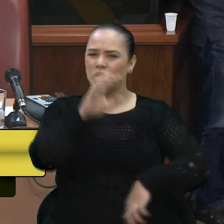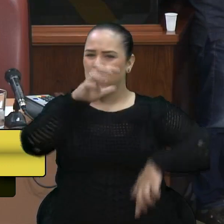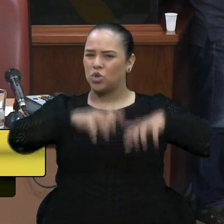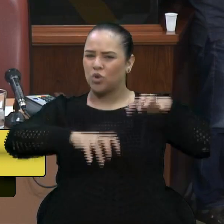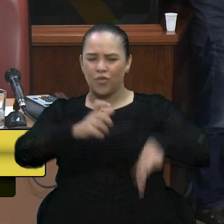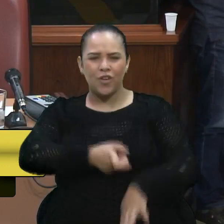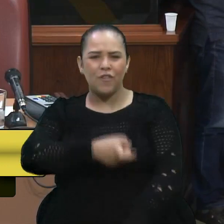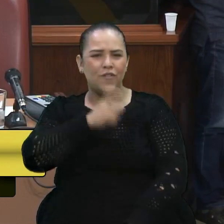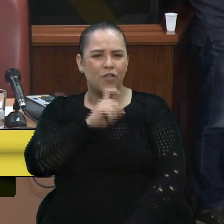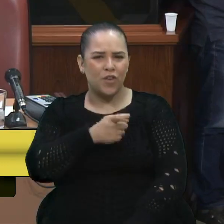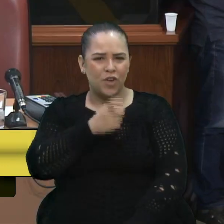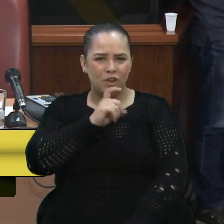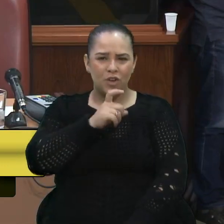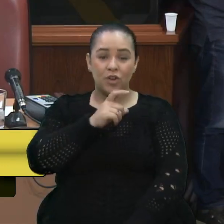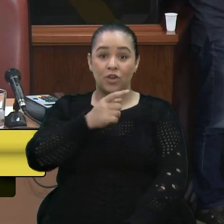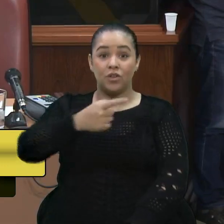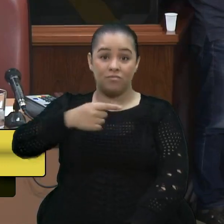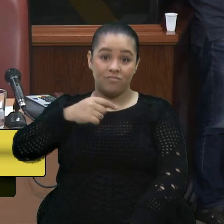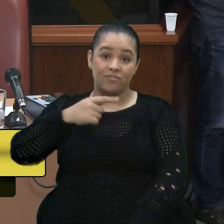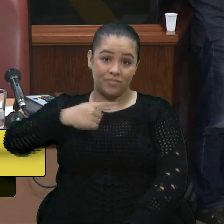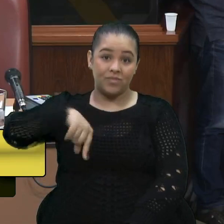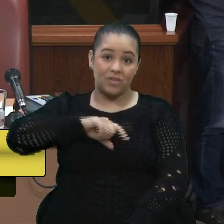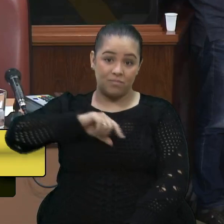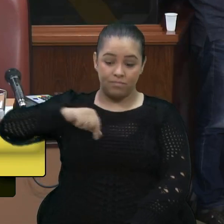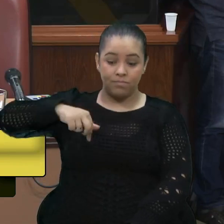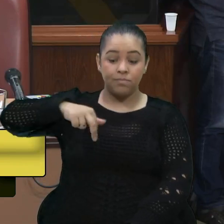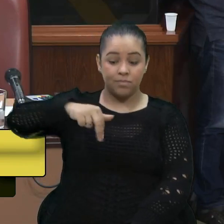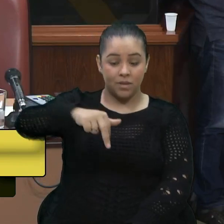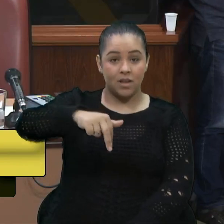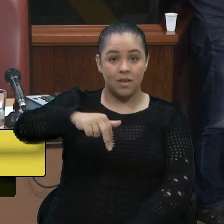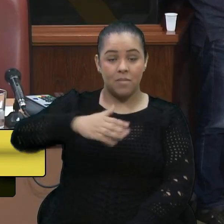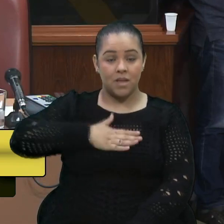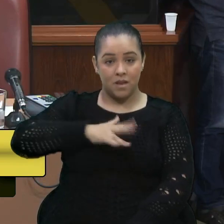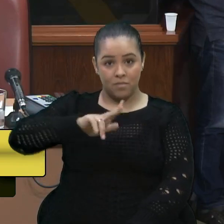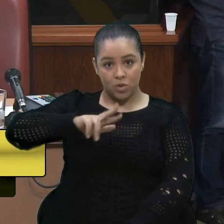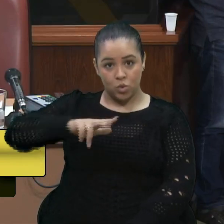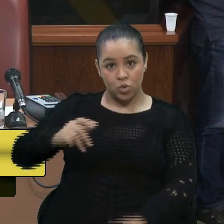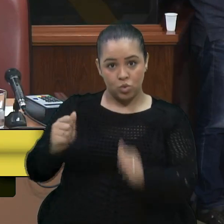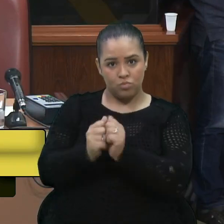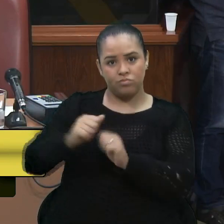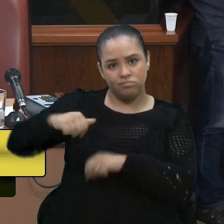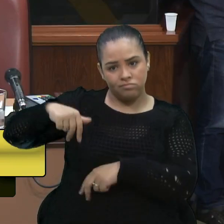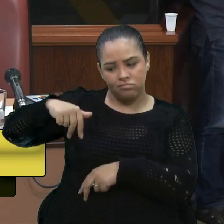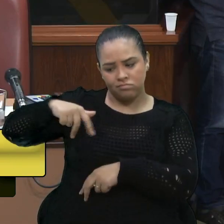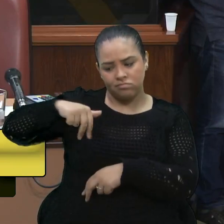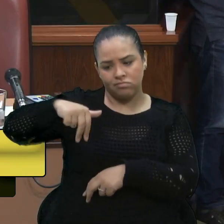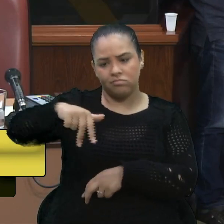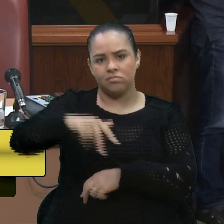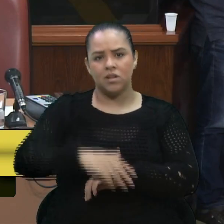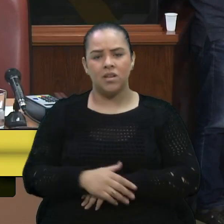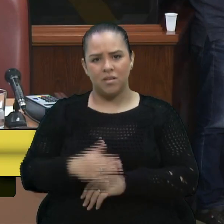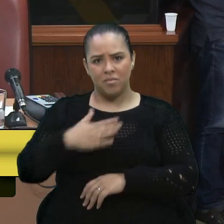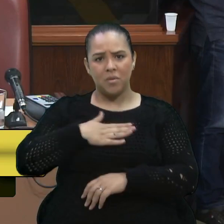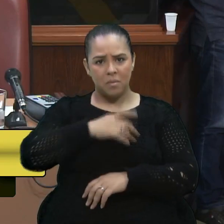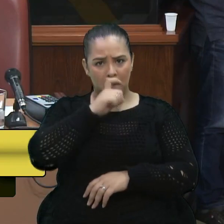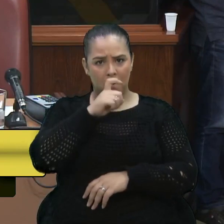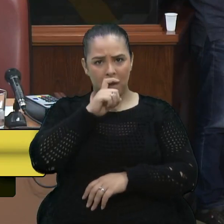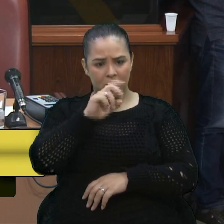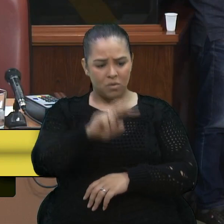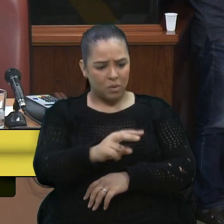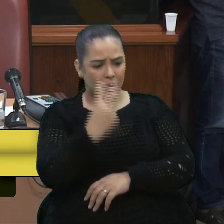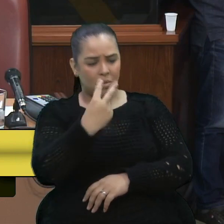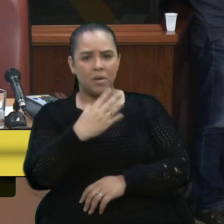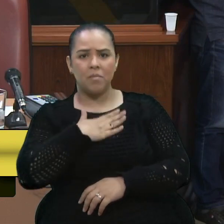era frio, a gente ia a pé para a escola, eu e a minha irmã. E o meu pai me olhou nos olhos e disse, filha, tu precisa ir.